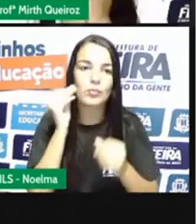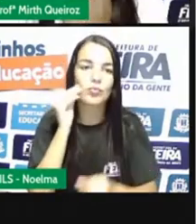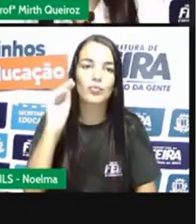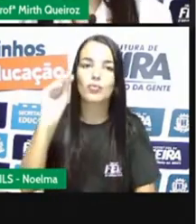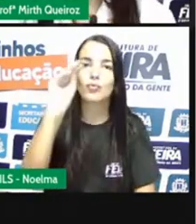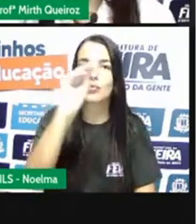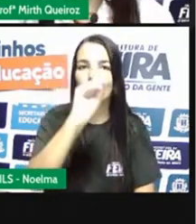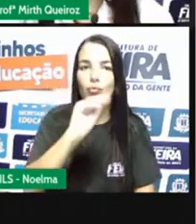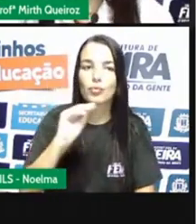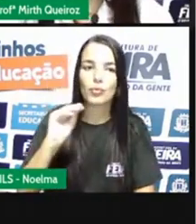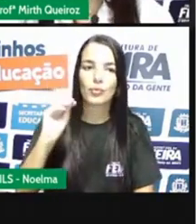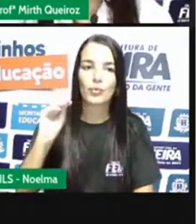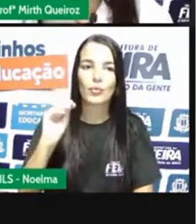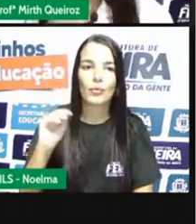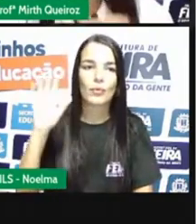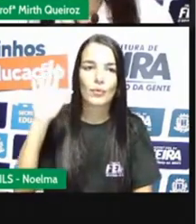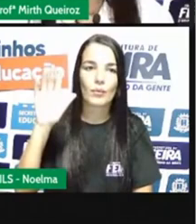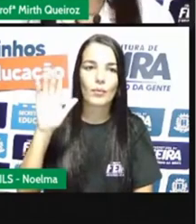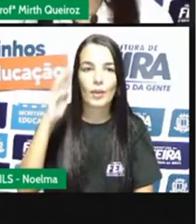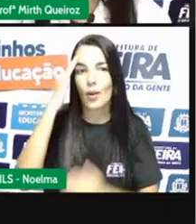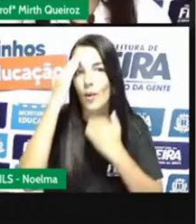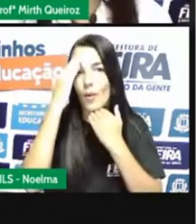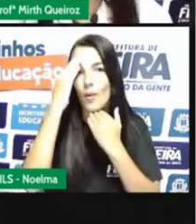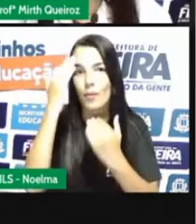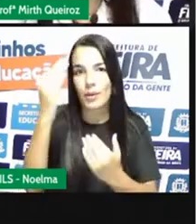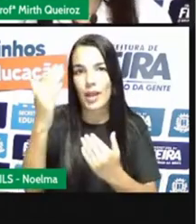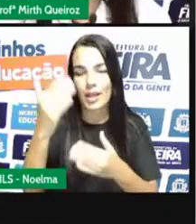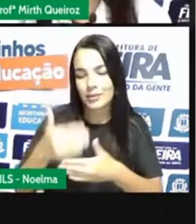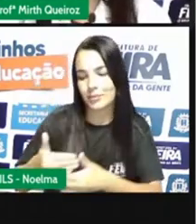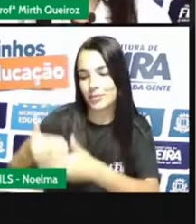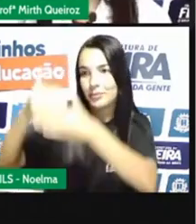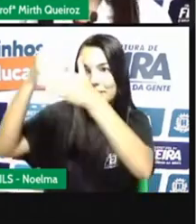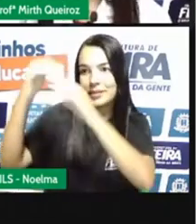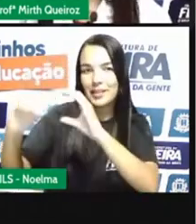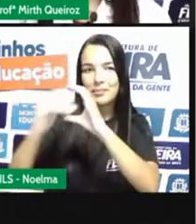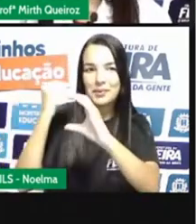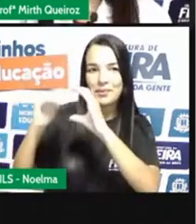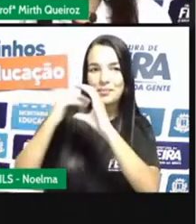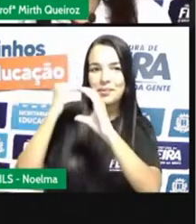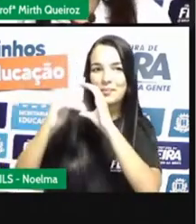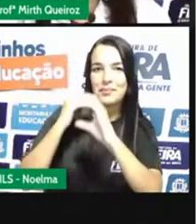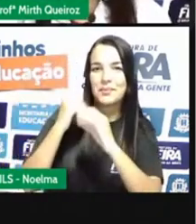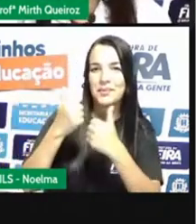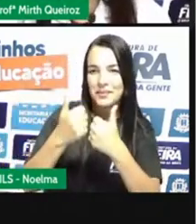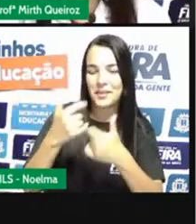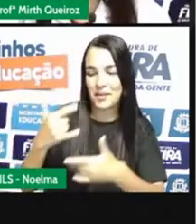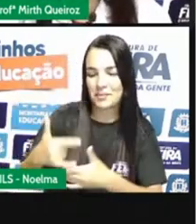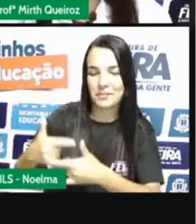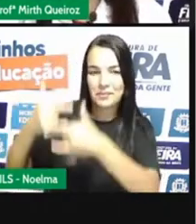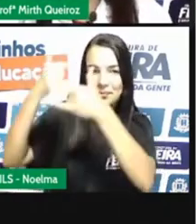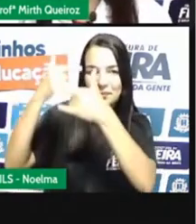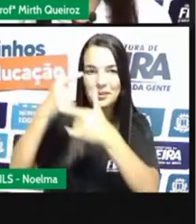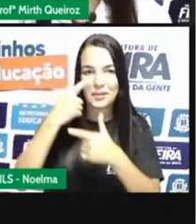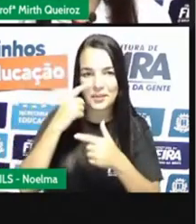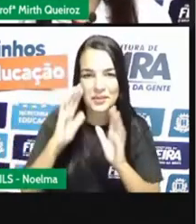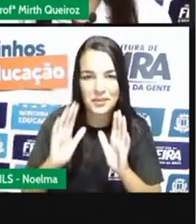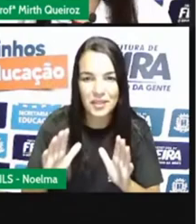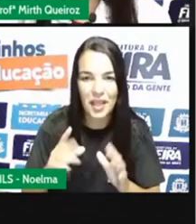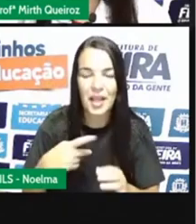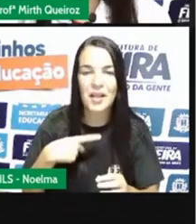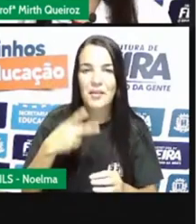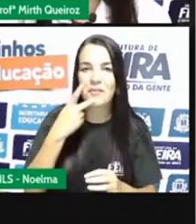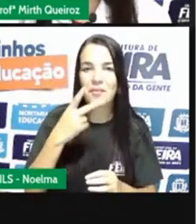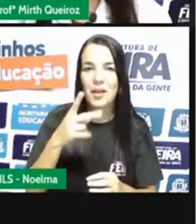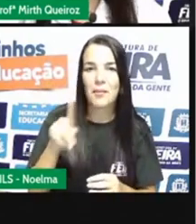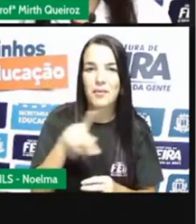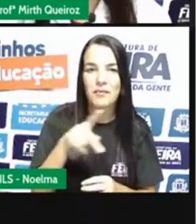Beijinho no coração de cada um de vocês, obrigada aí pelos comentários que vocês fazem aí no chat que eu estou observando, né? Já vi gente falando